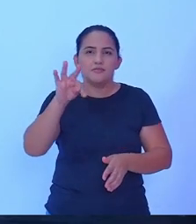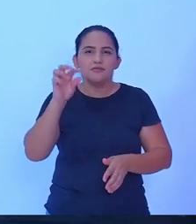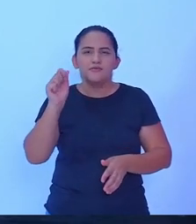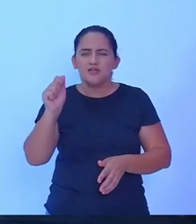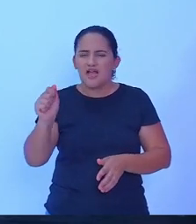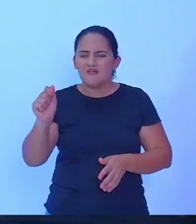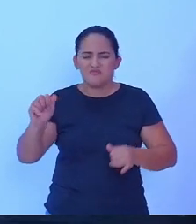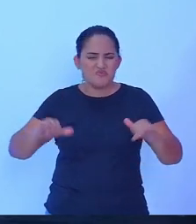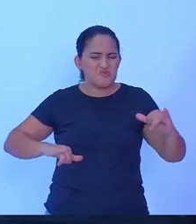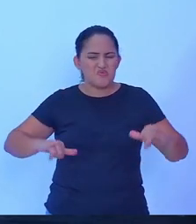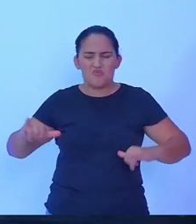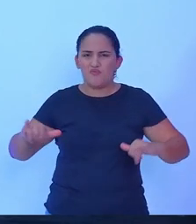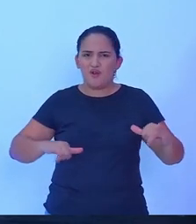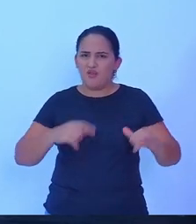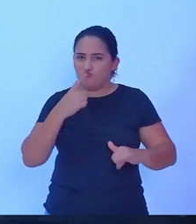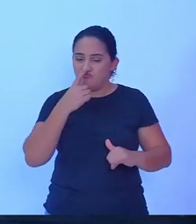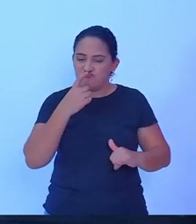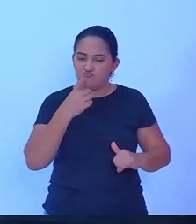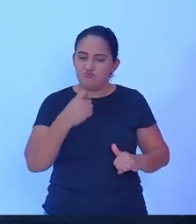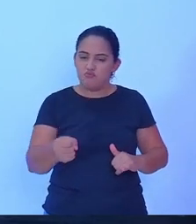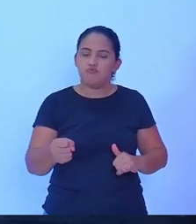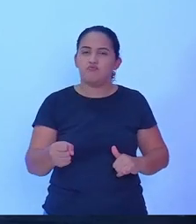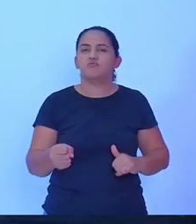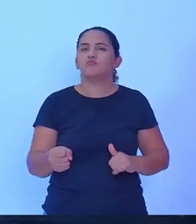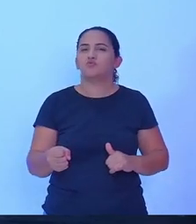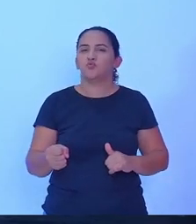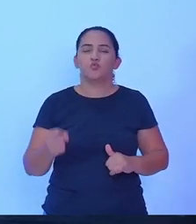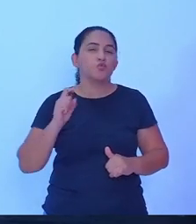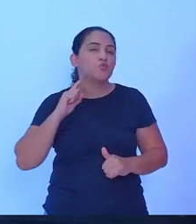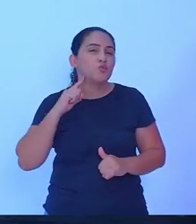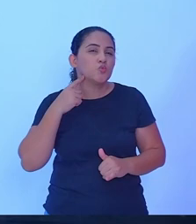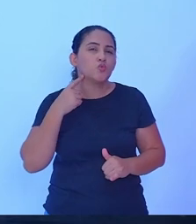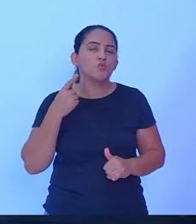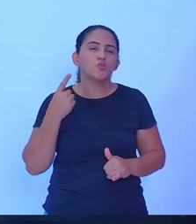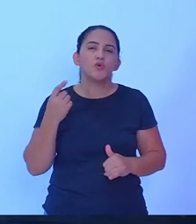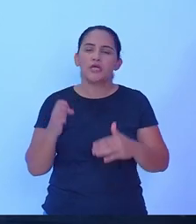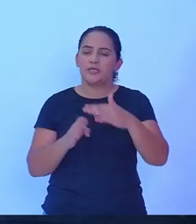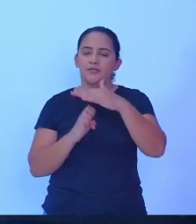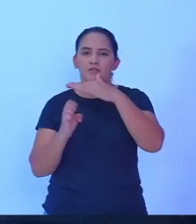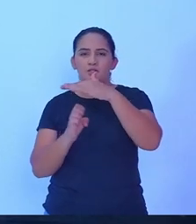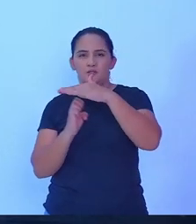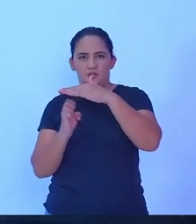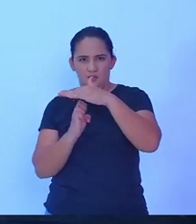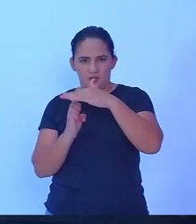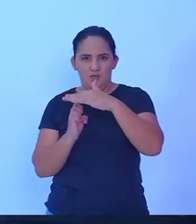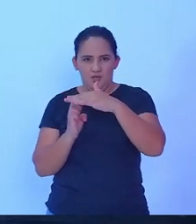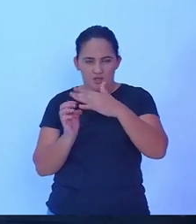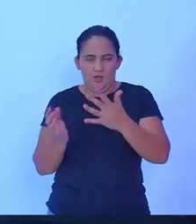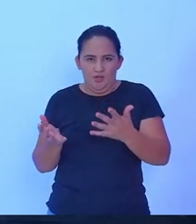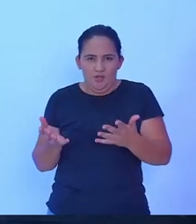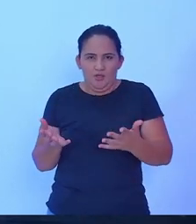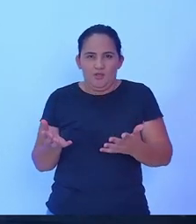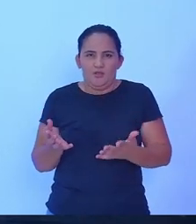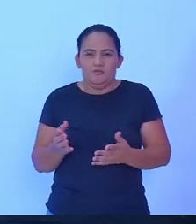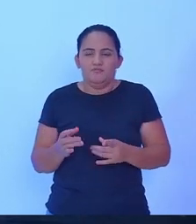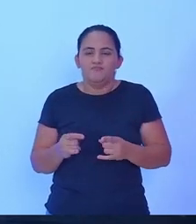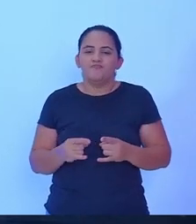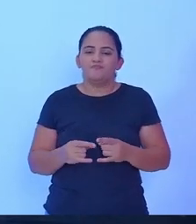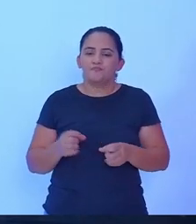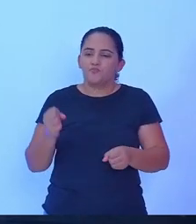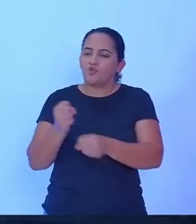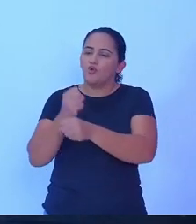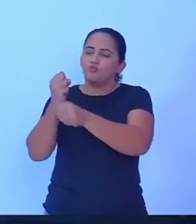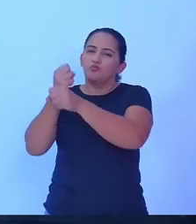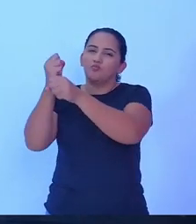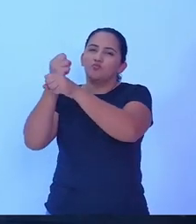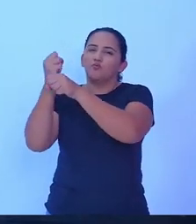muito tempo e também os nossos empresários no qual antigamente construíram seus imóveis tem as